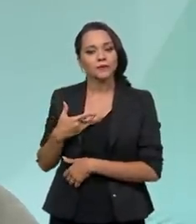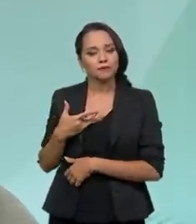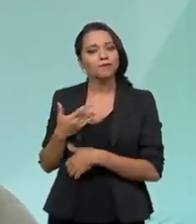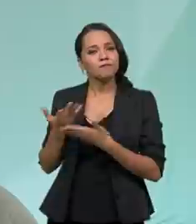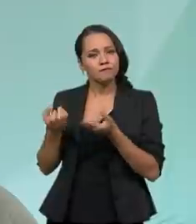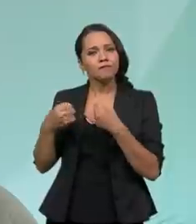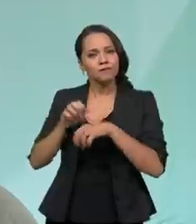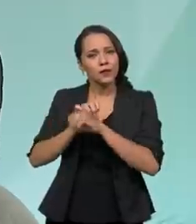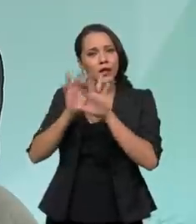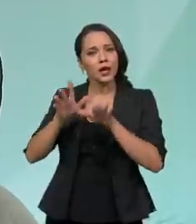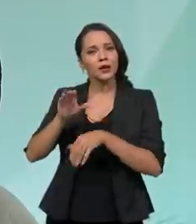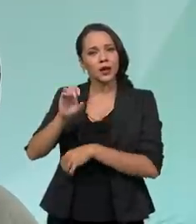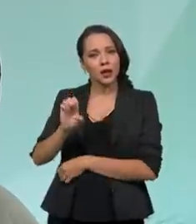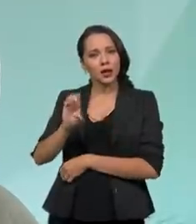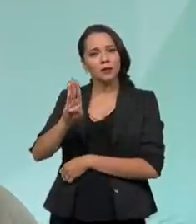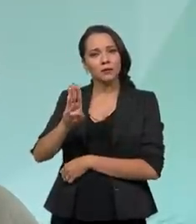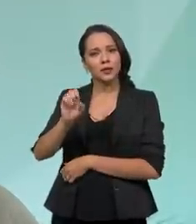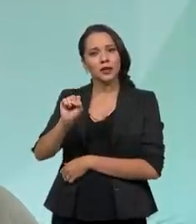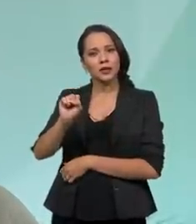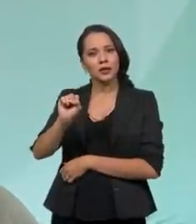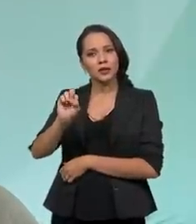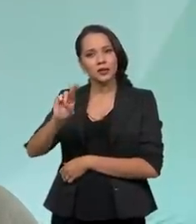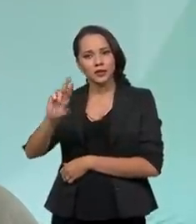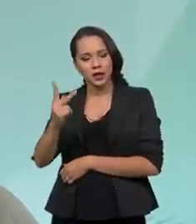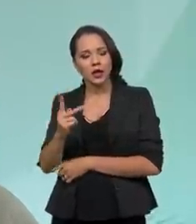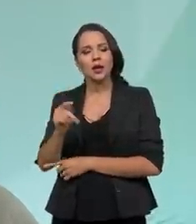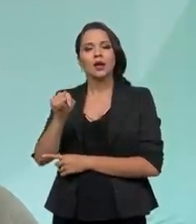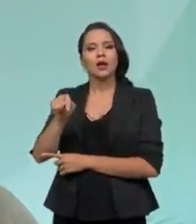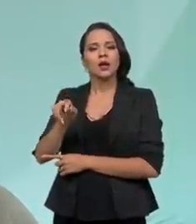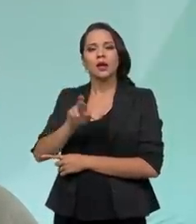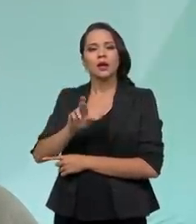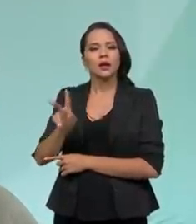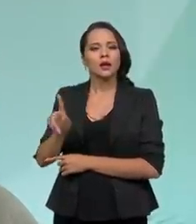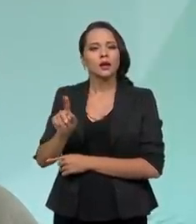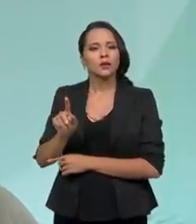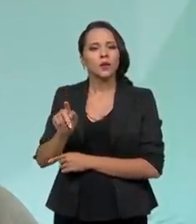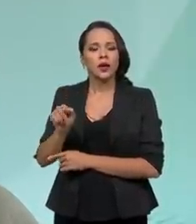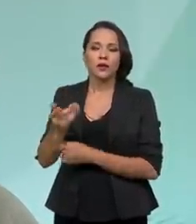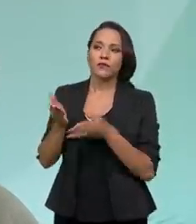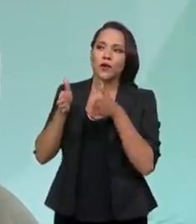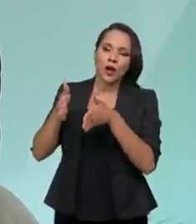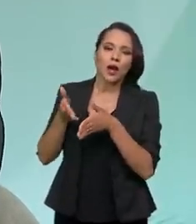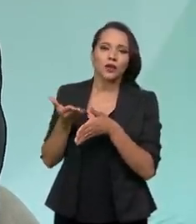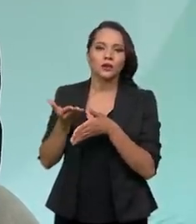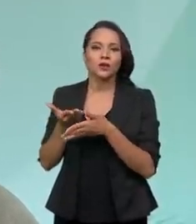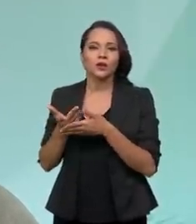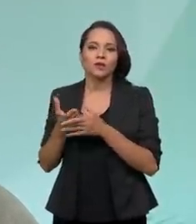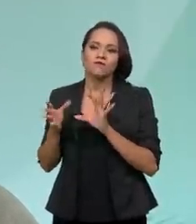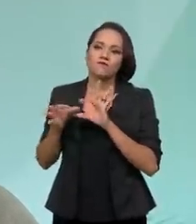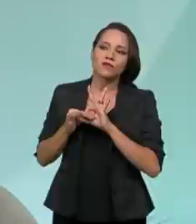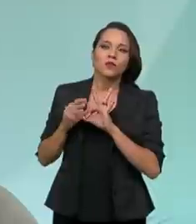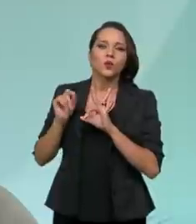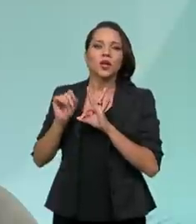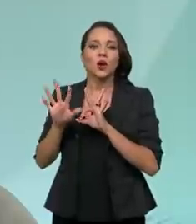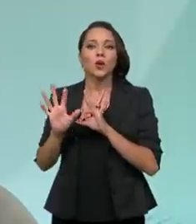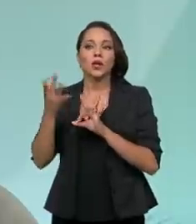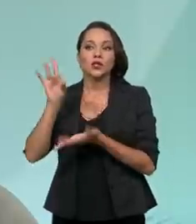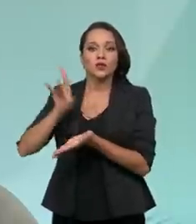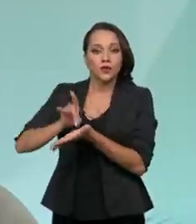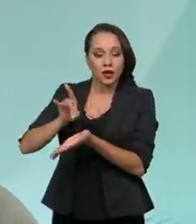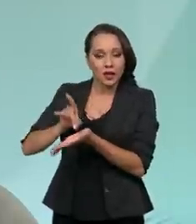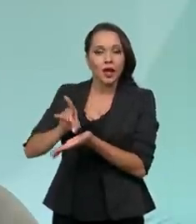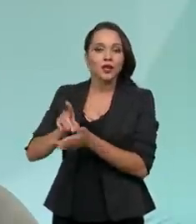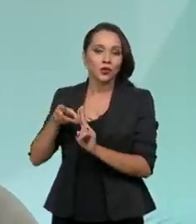bem claro que a EBSER e seus hospitais, elas não estão, vamos dizer assim, alijadas do que ocorre na realidade